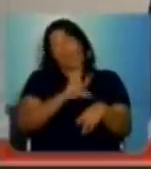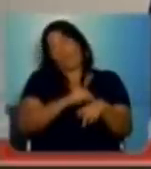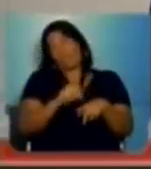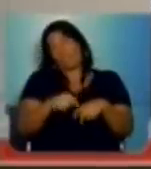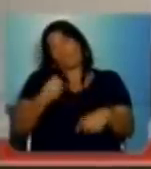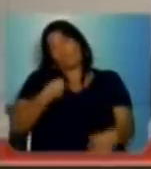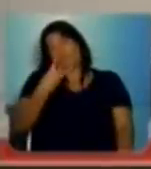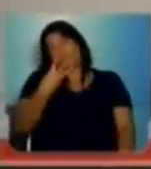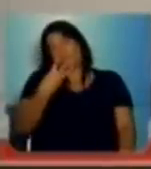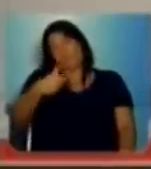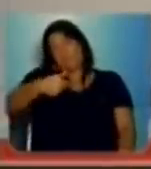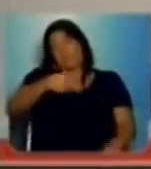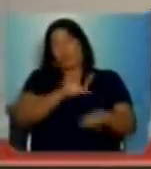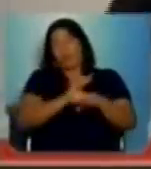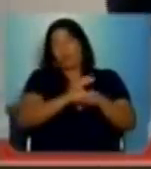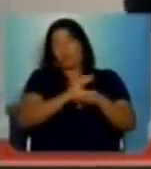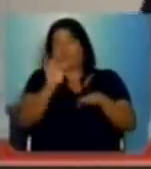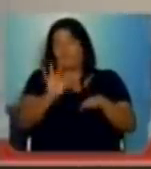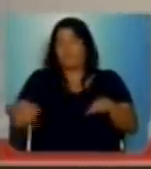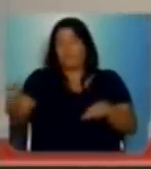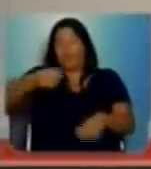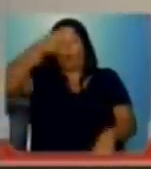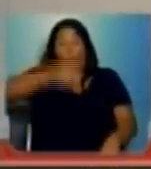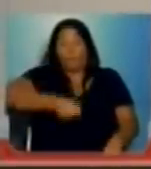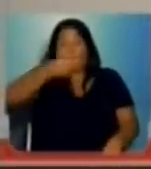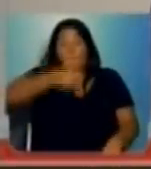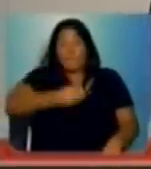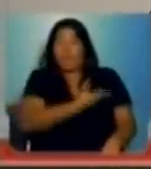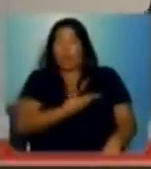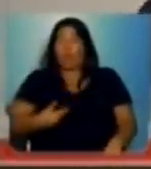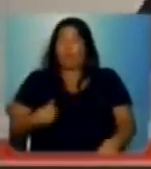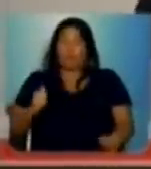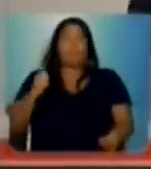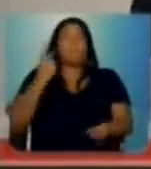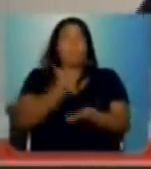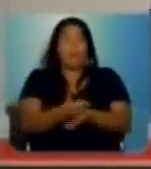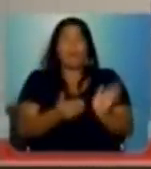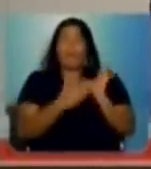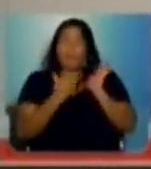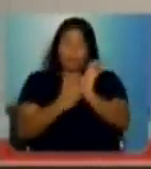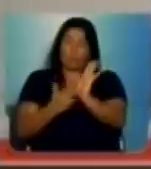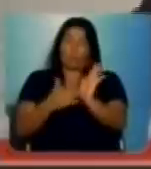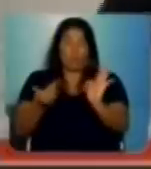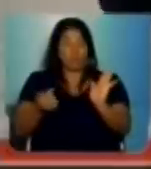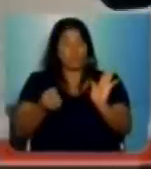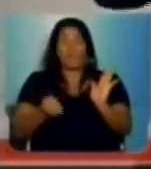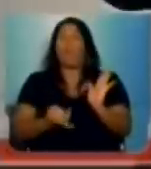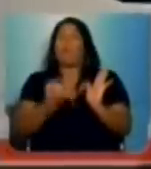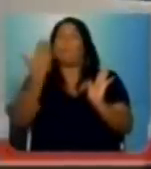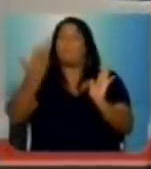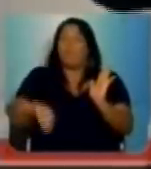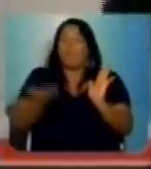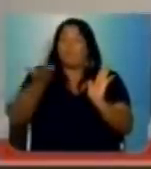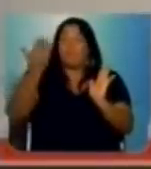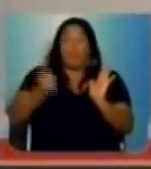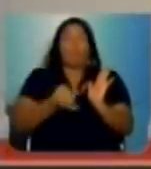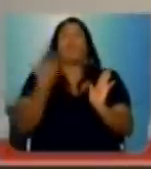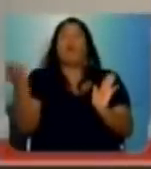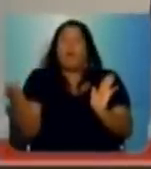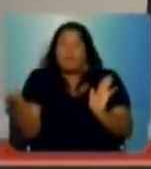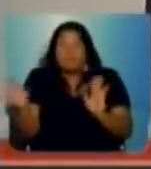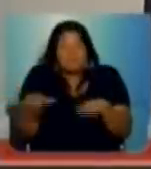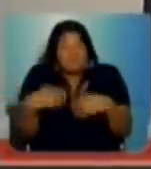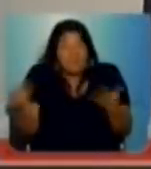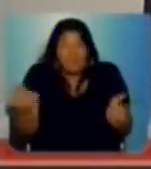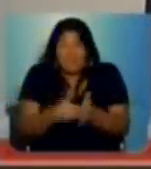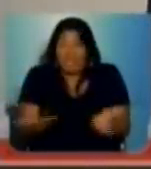da Constituição Federal, que obriga o governo a apresentar um reajuste, que pelo menos repõe